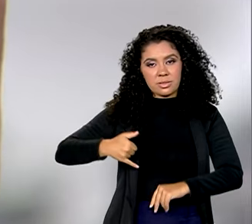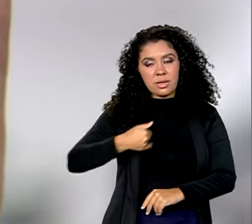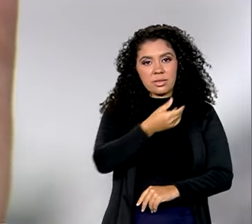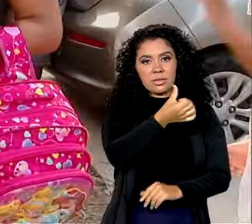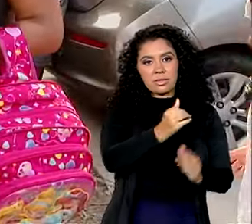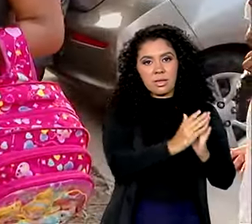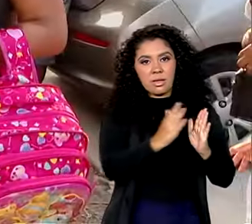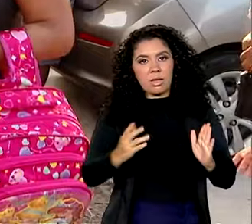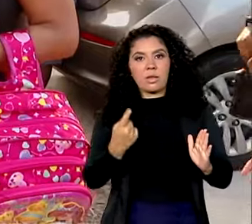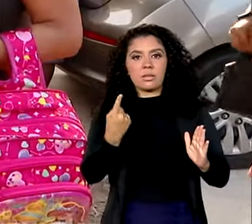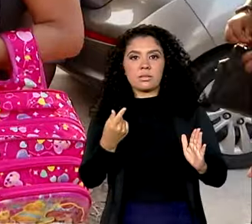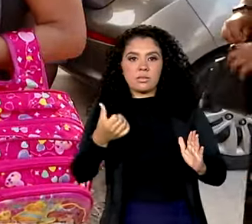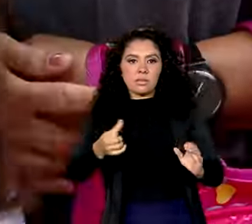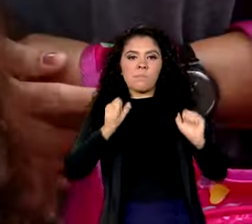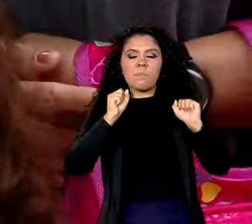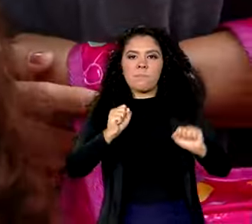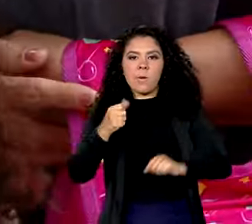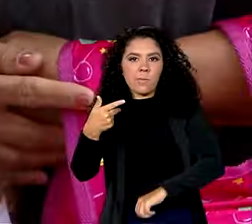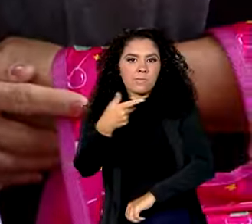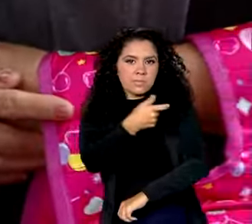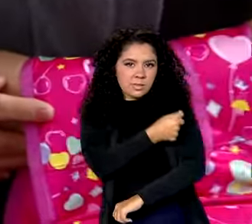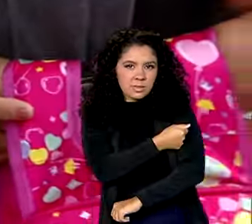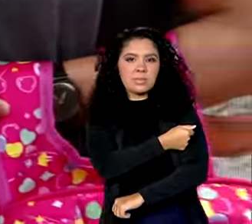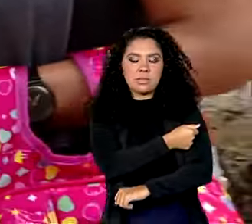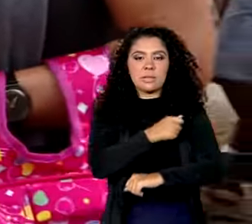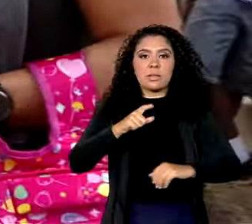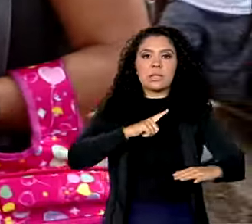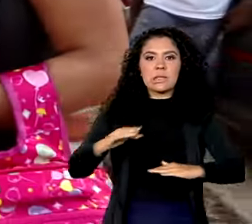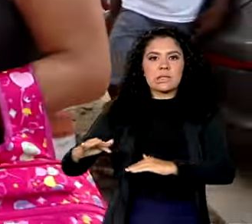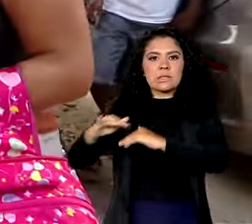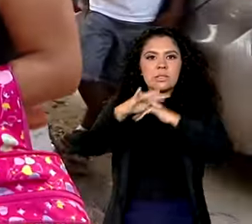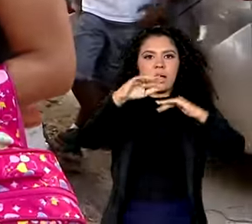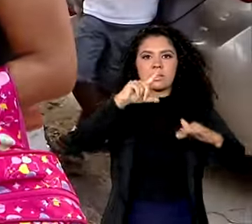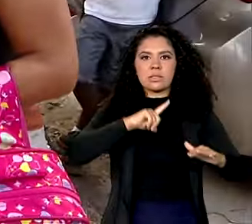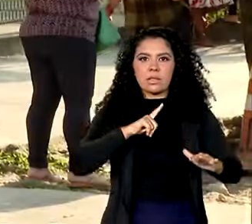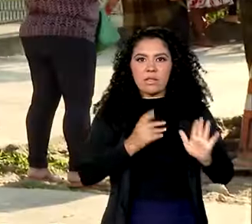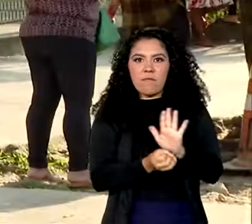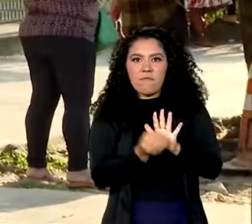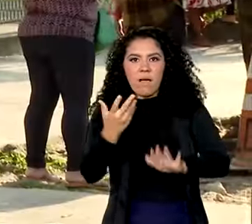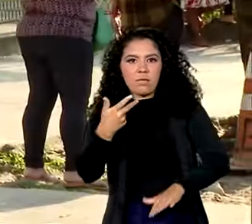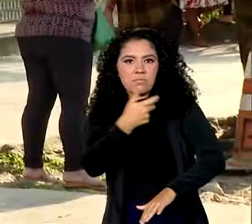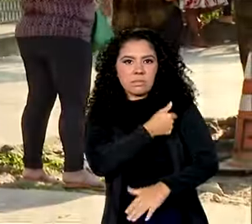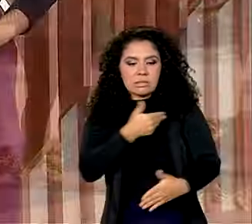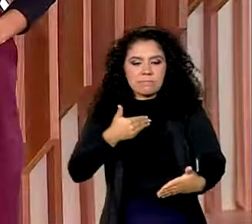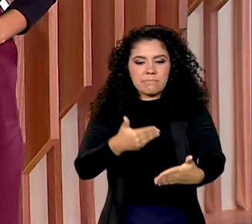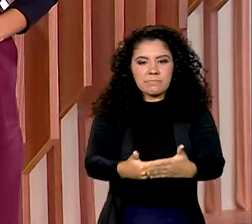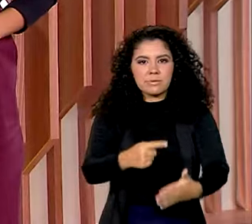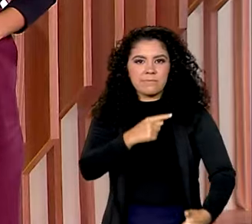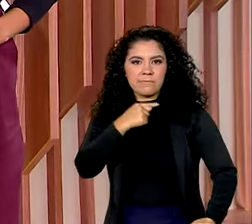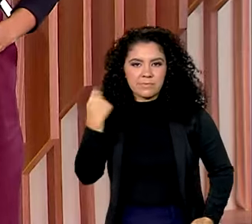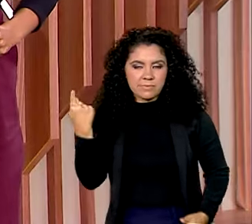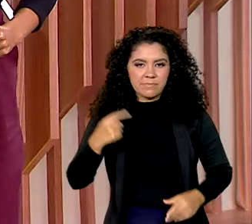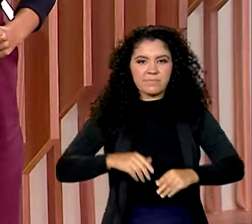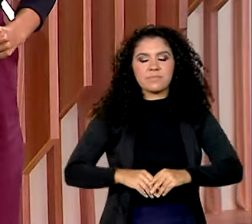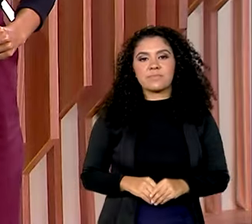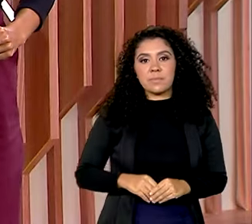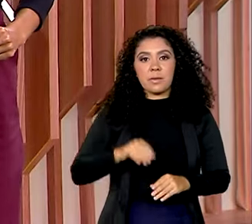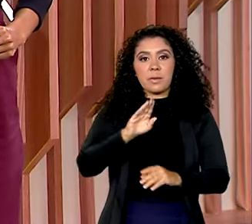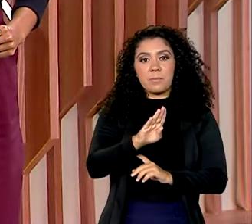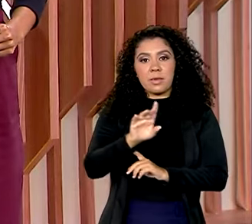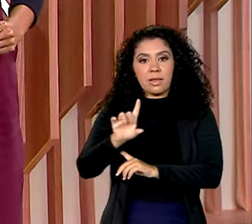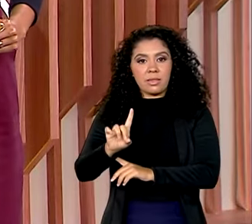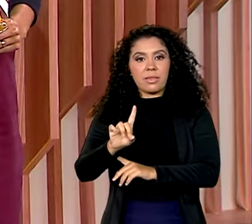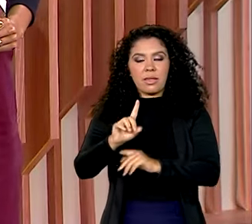anos poderão ser imunizadas em cidades que tiverem muitas doses próximas ao vencimento. O Brasil em Dia